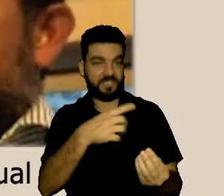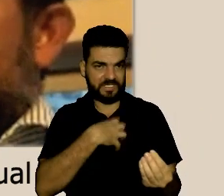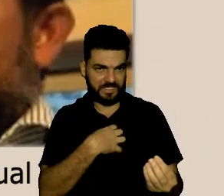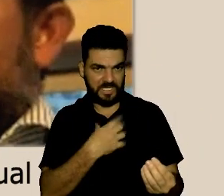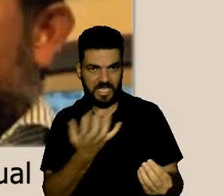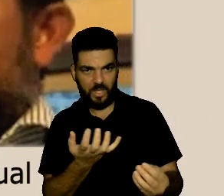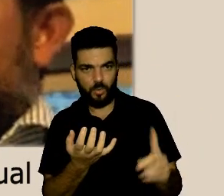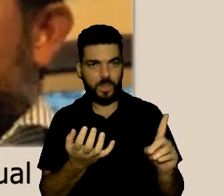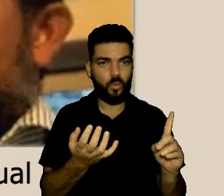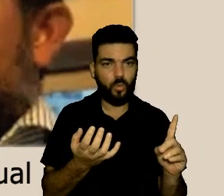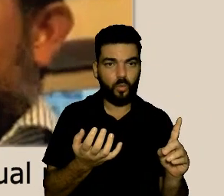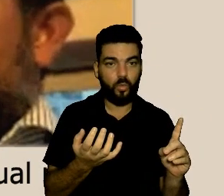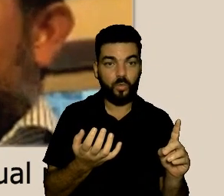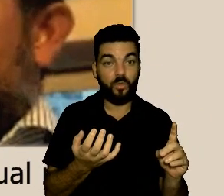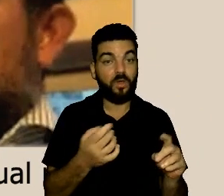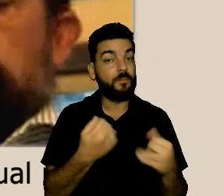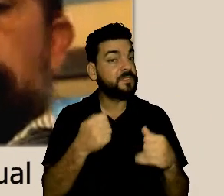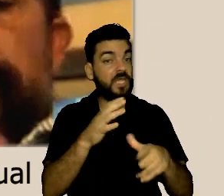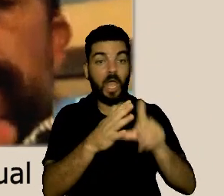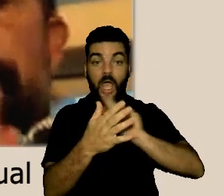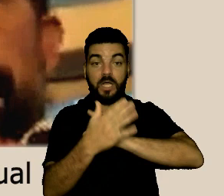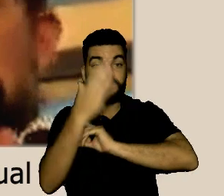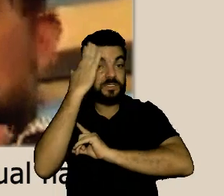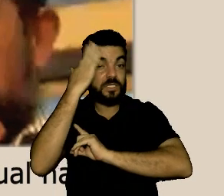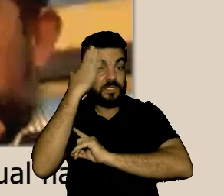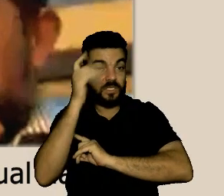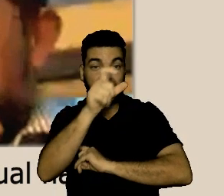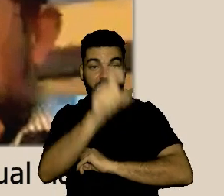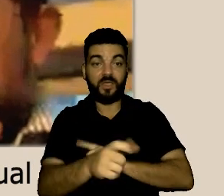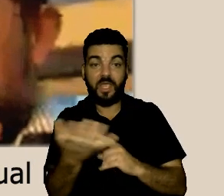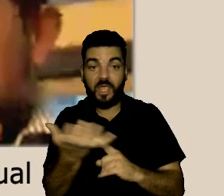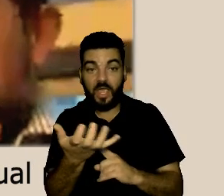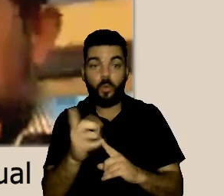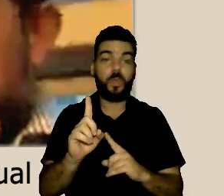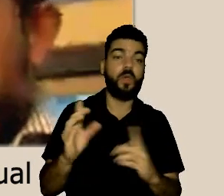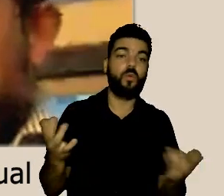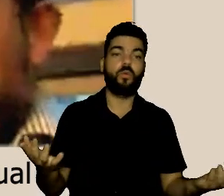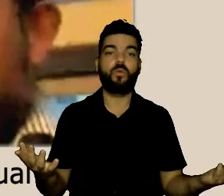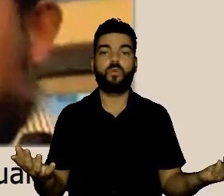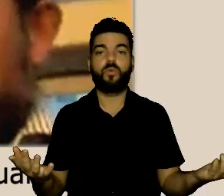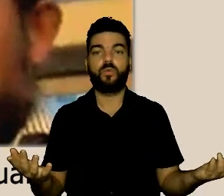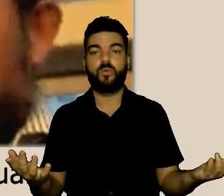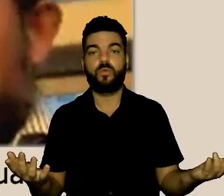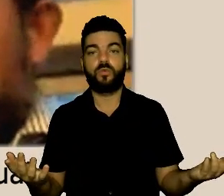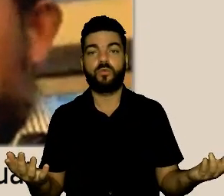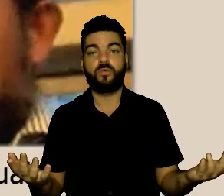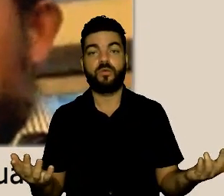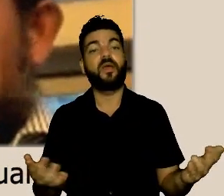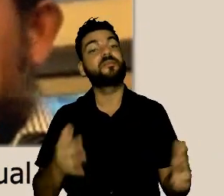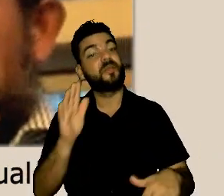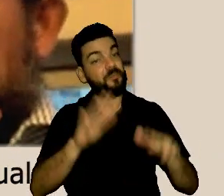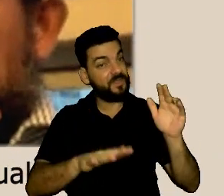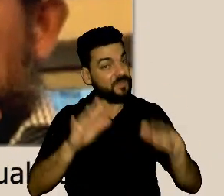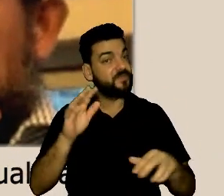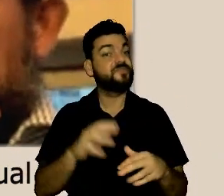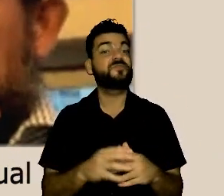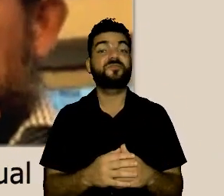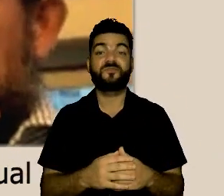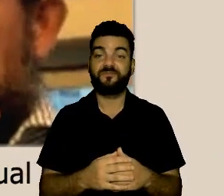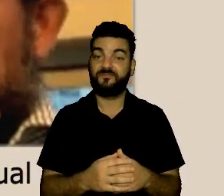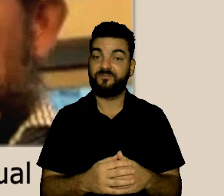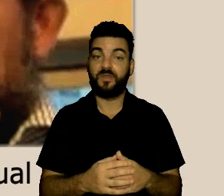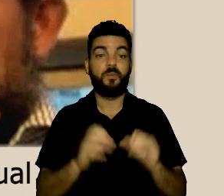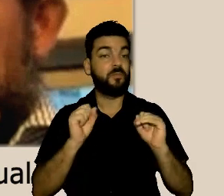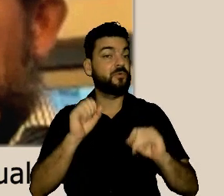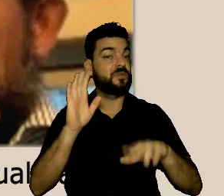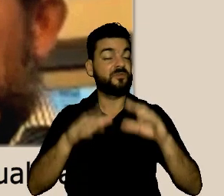corrigidoria como é que você se sente então primeiro a gente procura estabelecer e se for